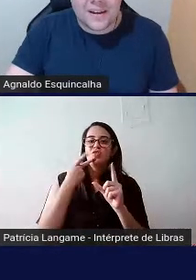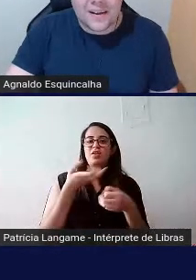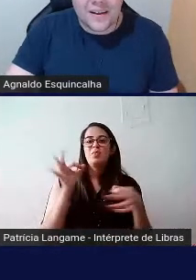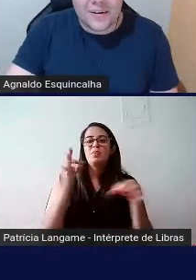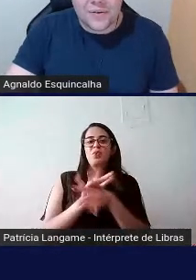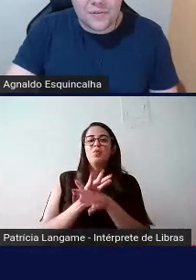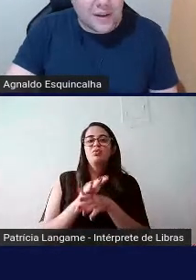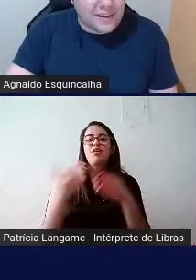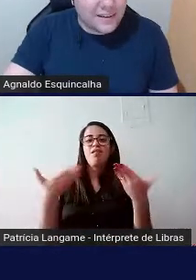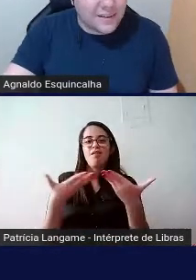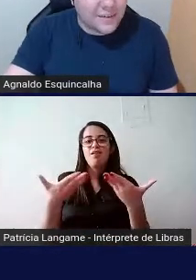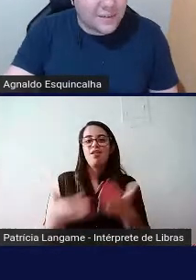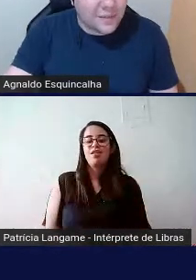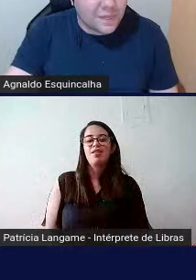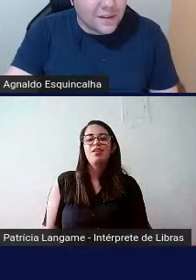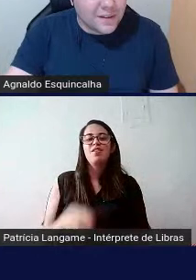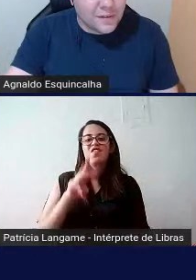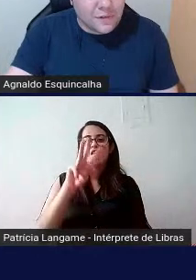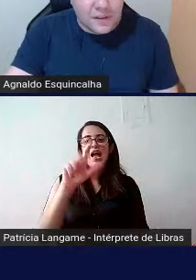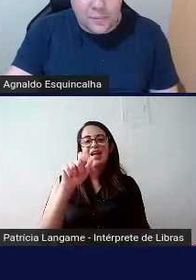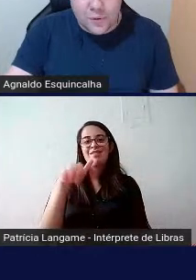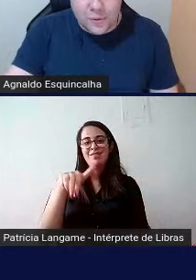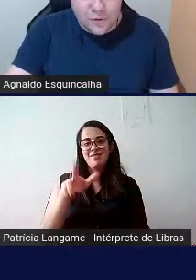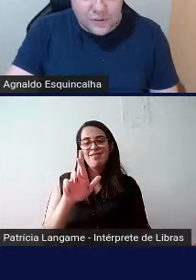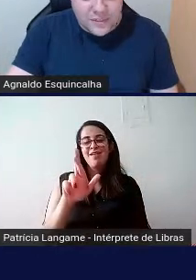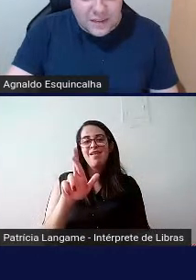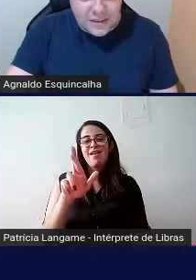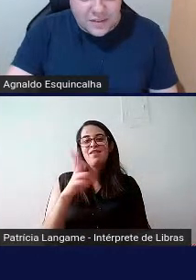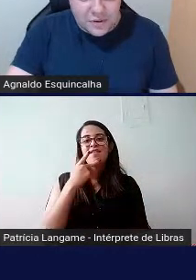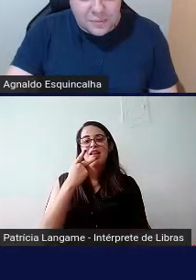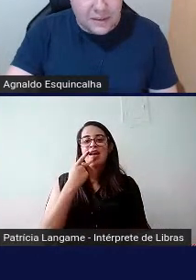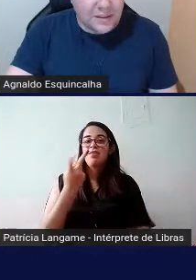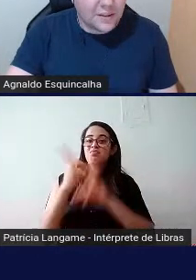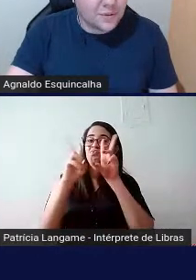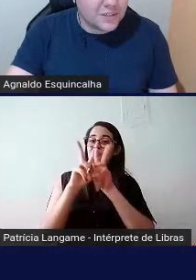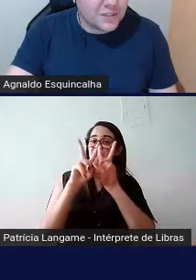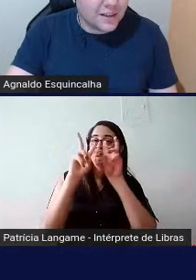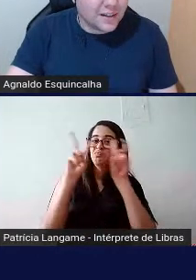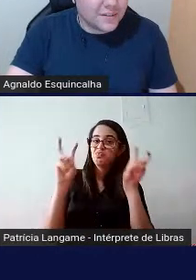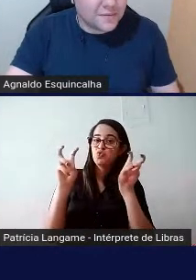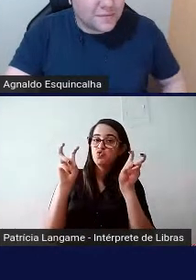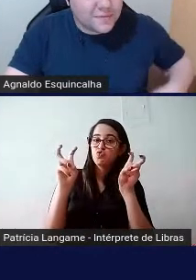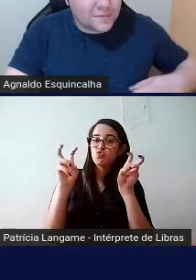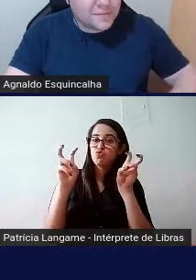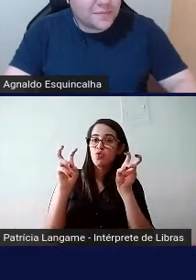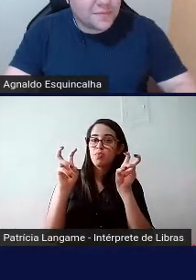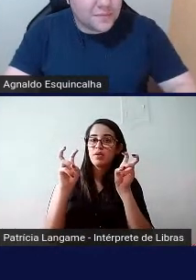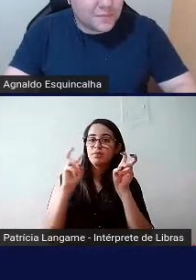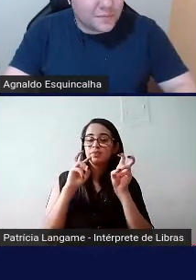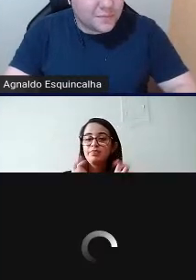vem agora é o Wagner que vai falar um pouco com vocês sobre leitores de tela.